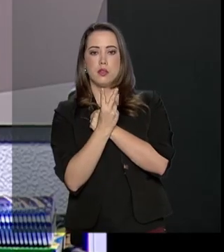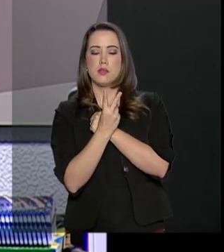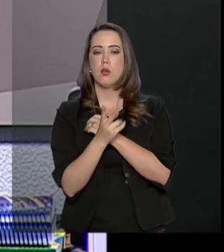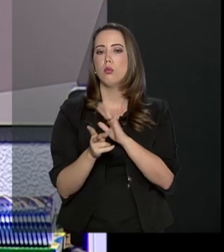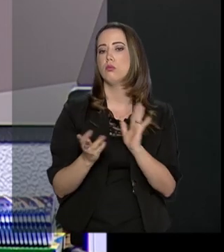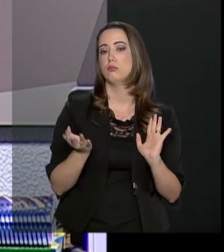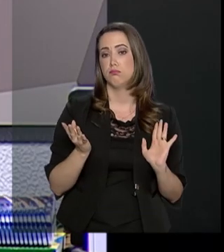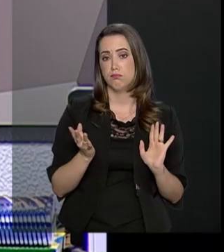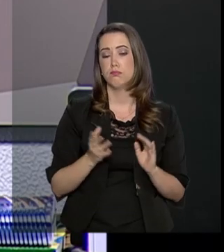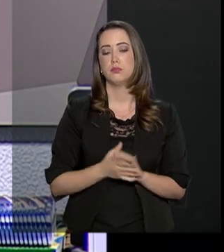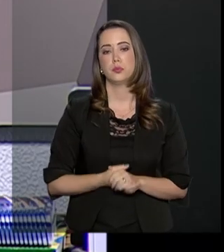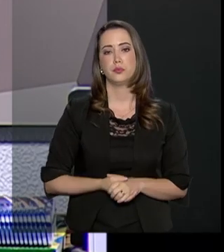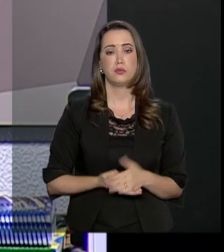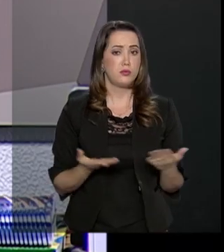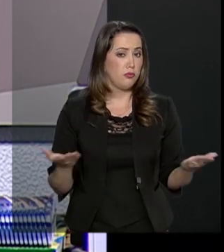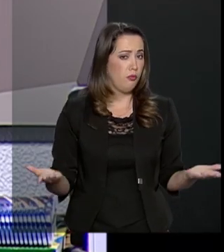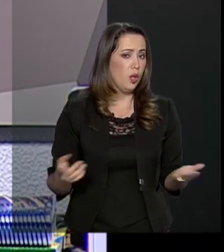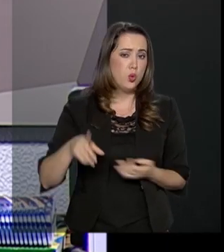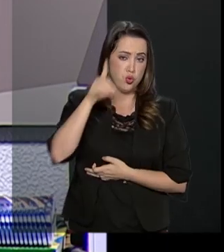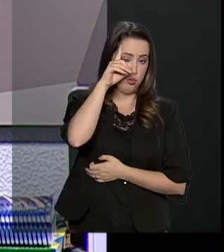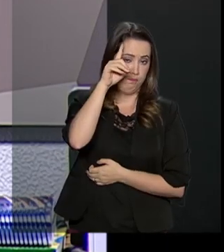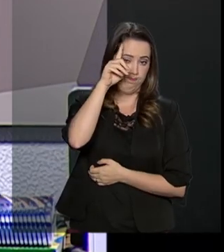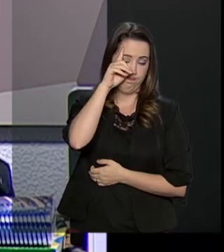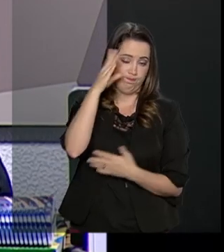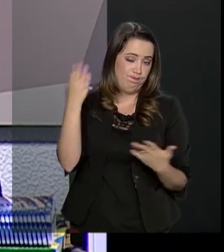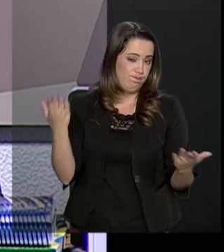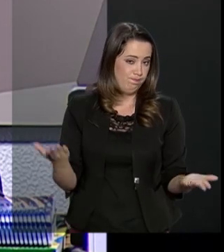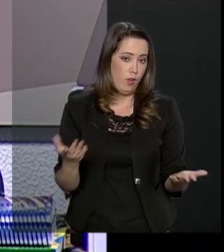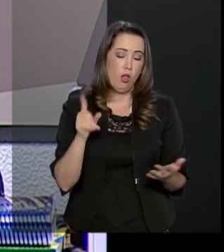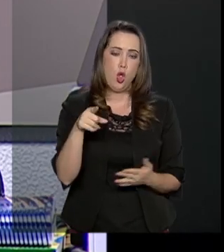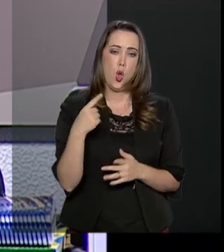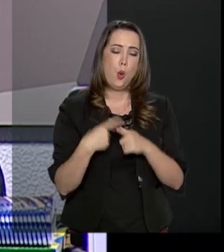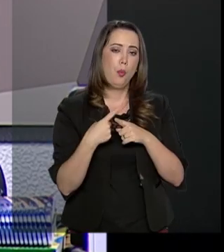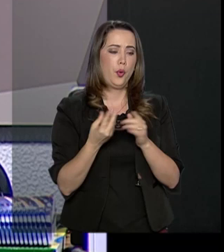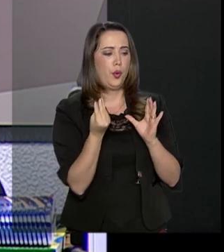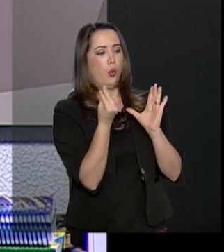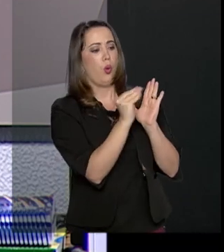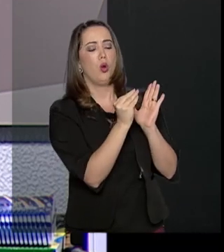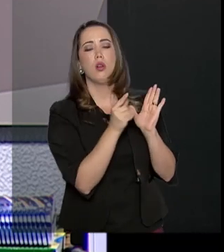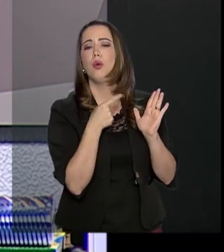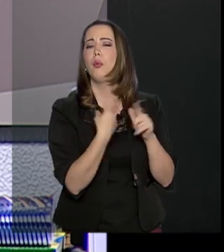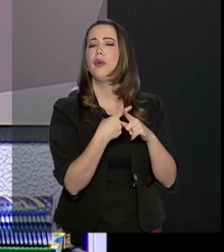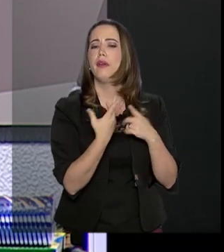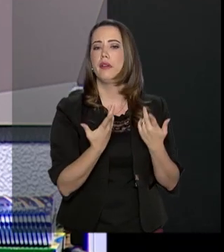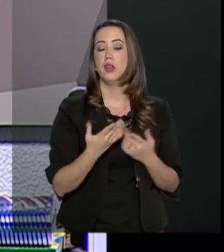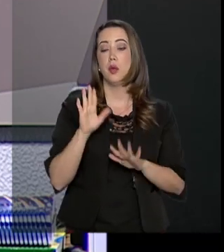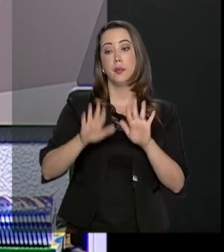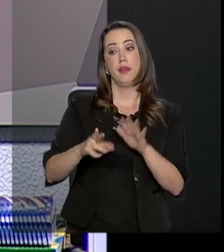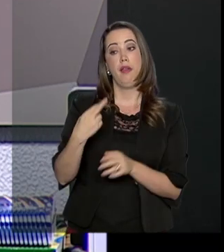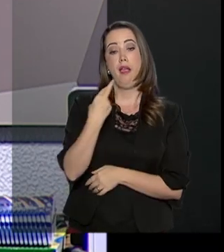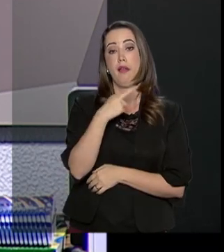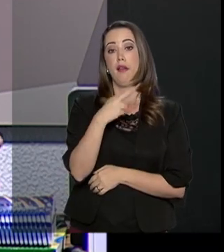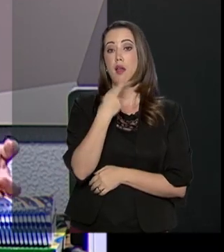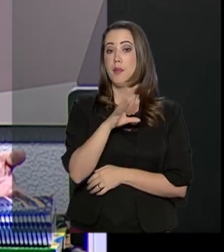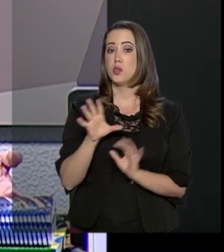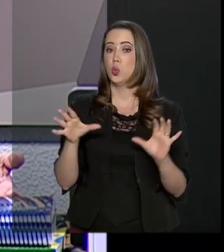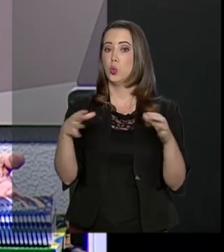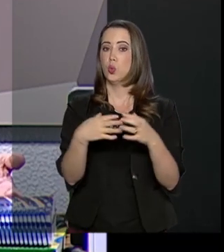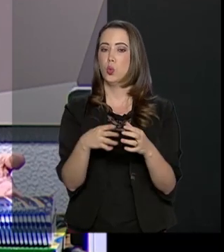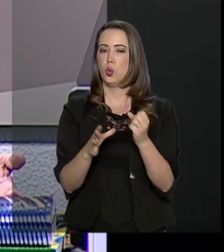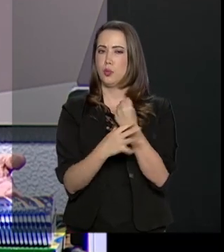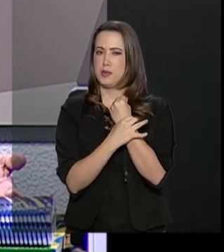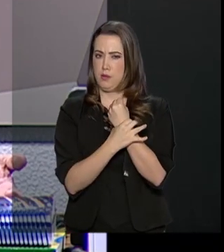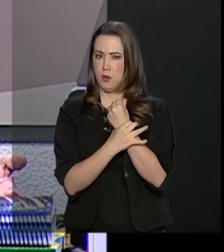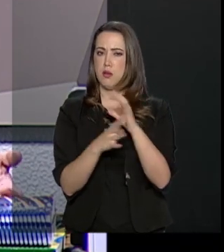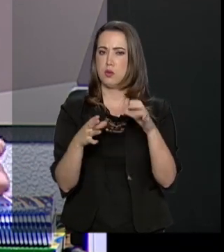São situações com riqueira de legítima defesa. Por que colocamos isso? Porque é uma reclamação legítima das forças de